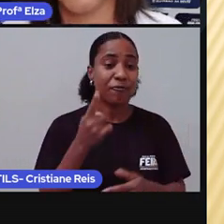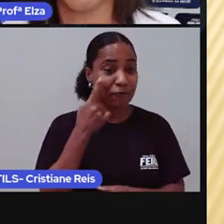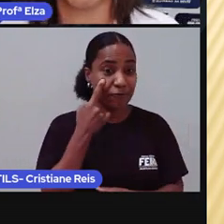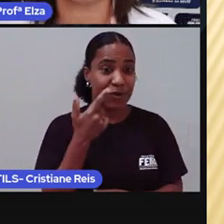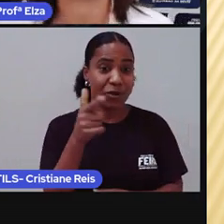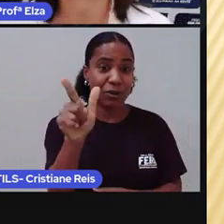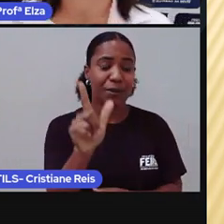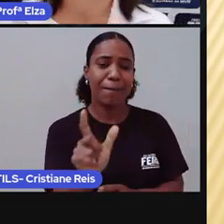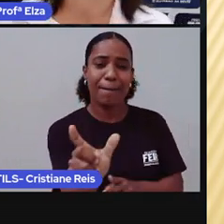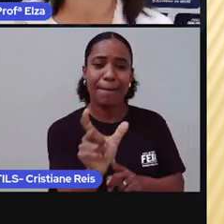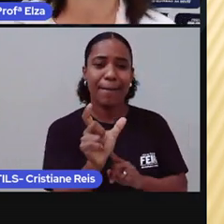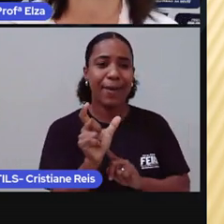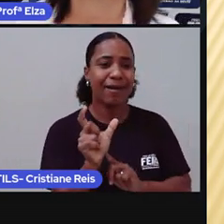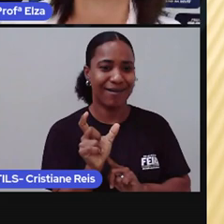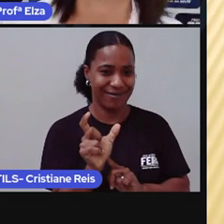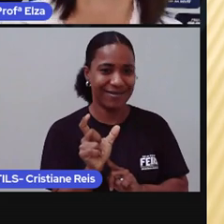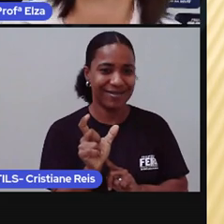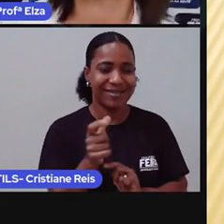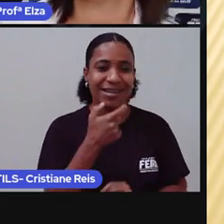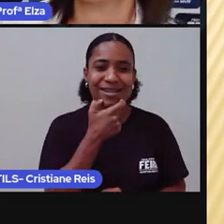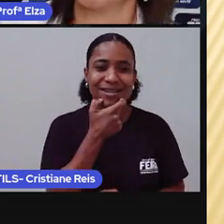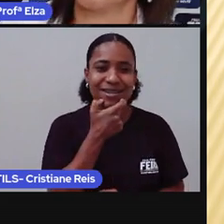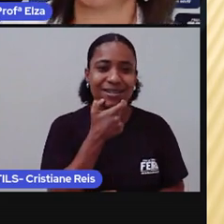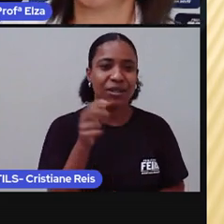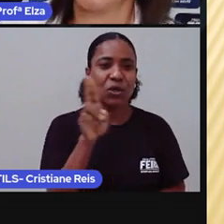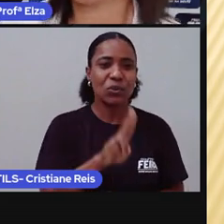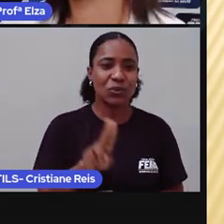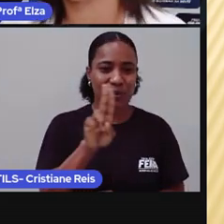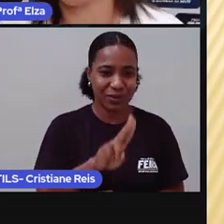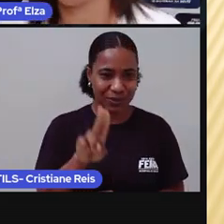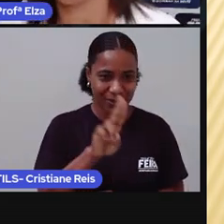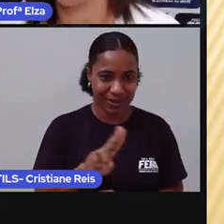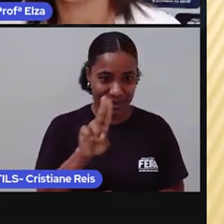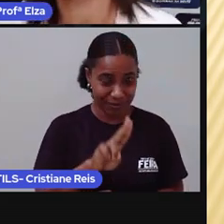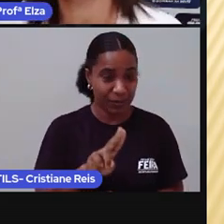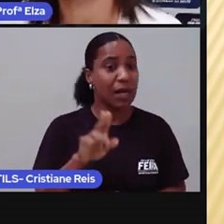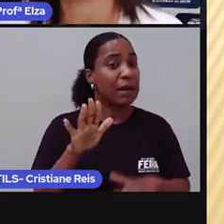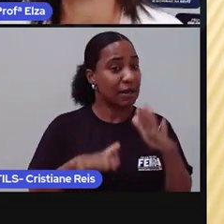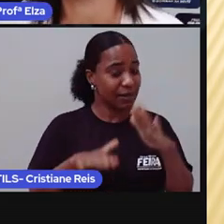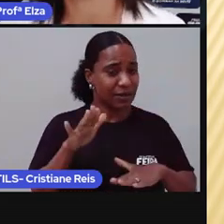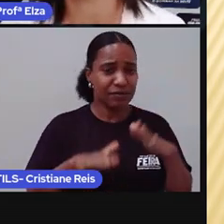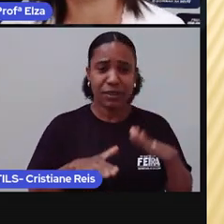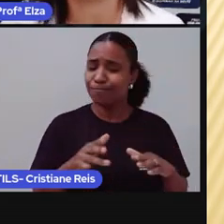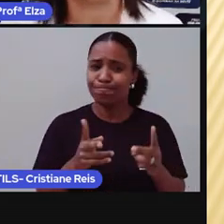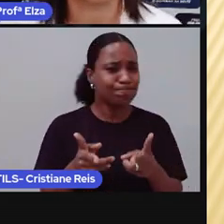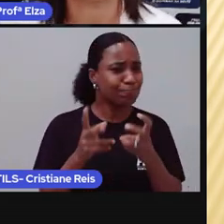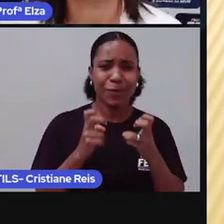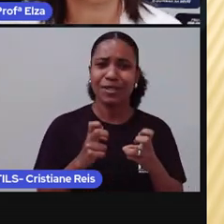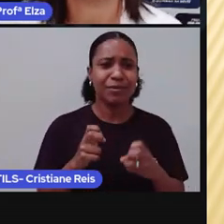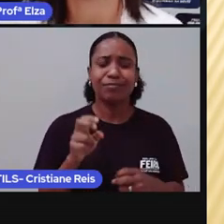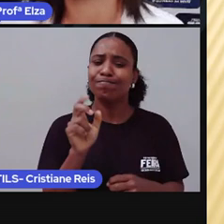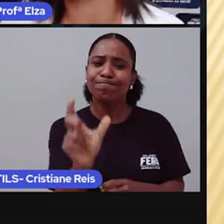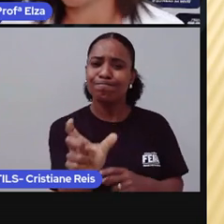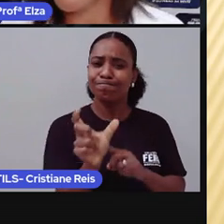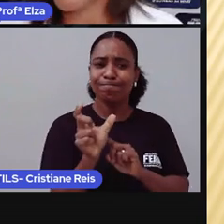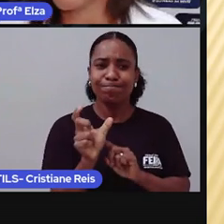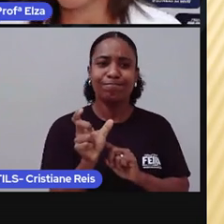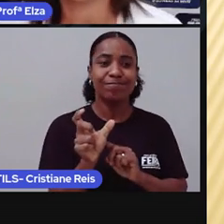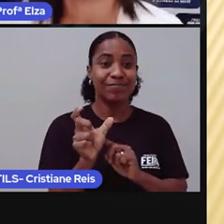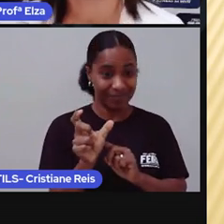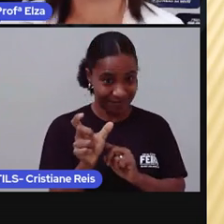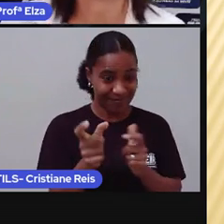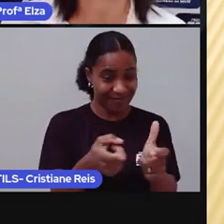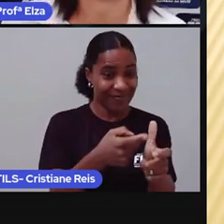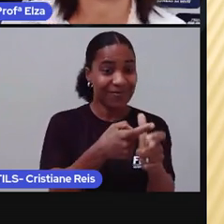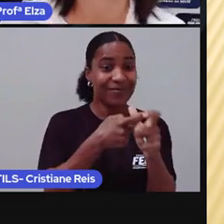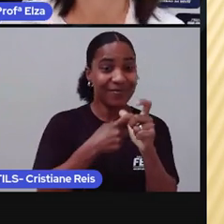palavras de inglês que utilizamos no nosso dia a dia, às vezes imperceptivelmente. Mas, desta vez,